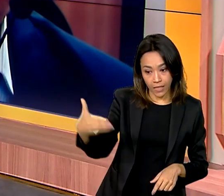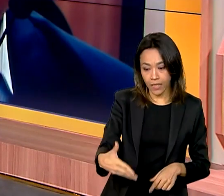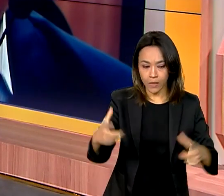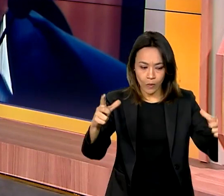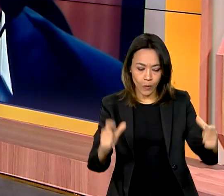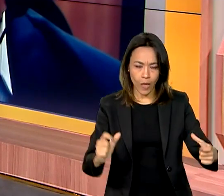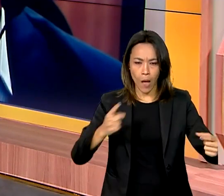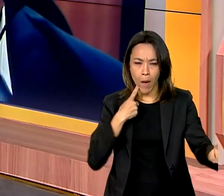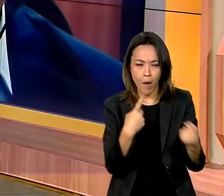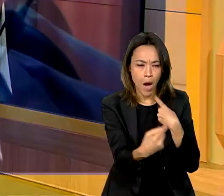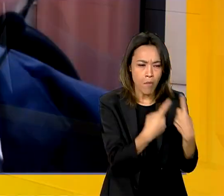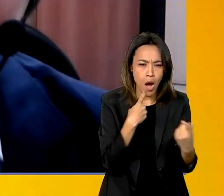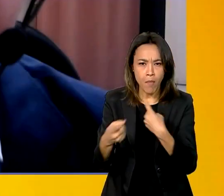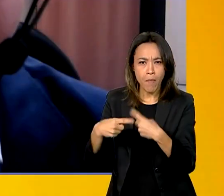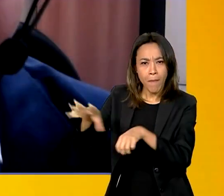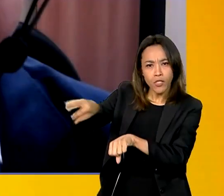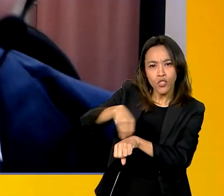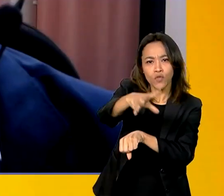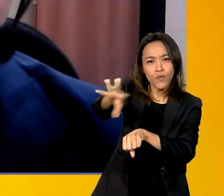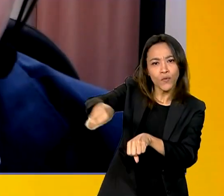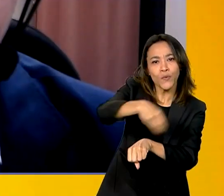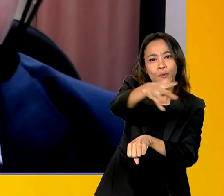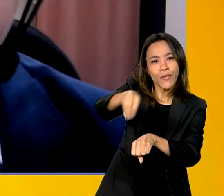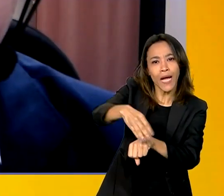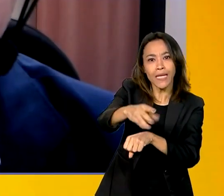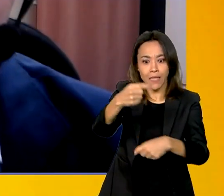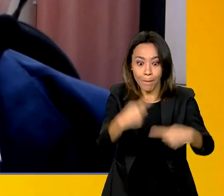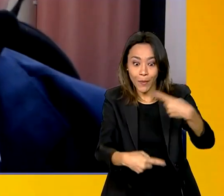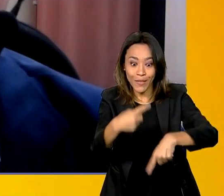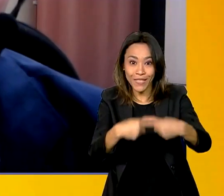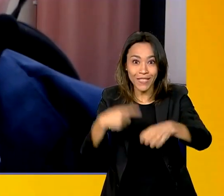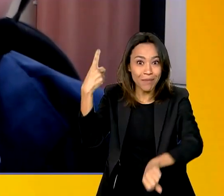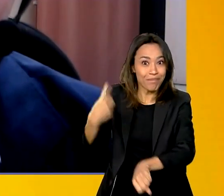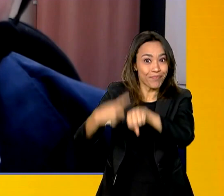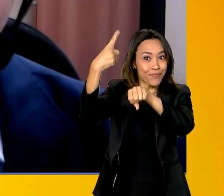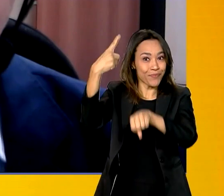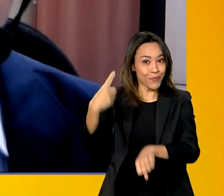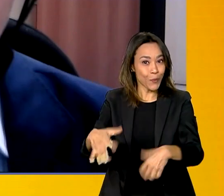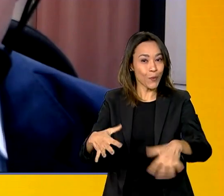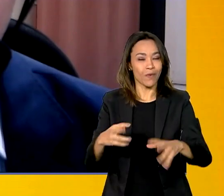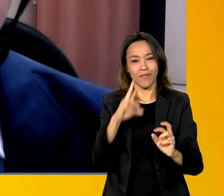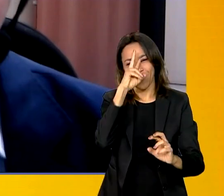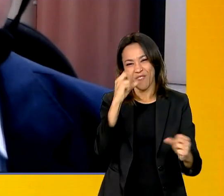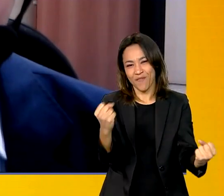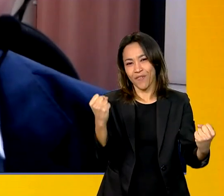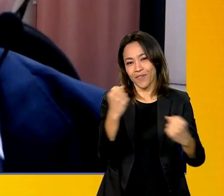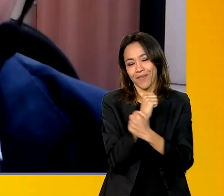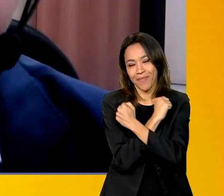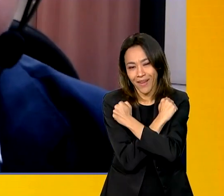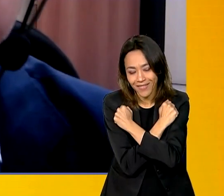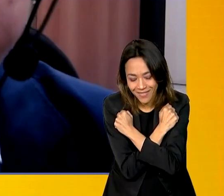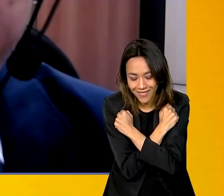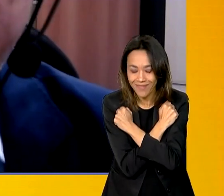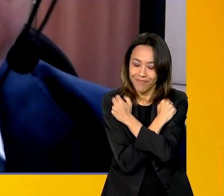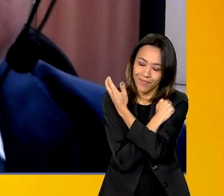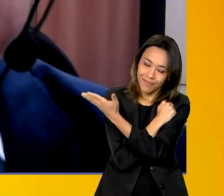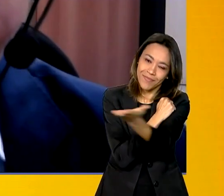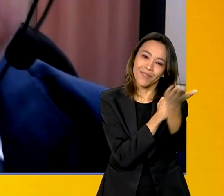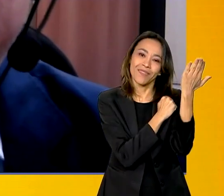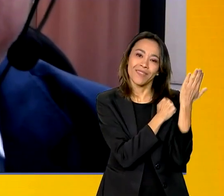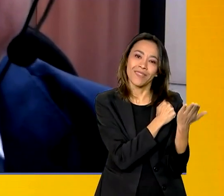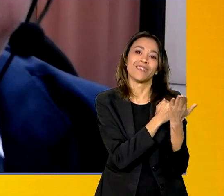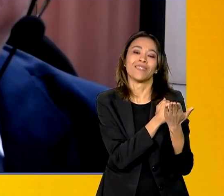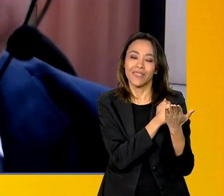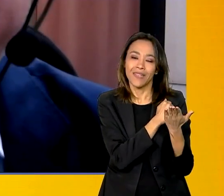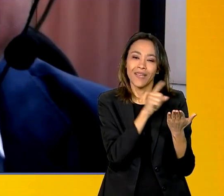meios de comunicação para divulgar essa política inédita e inovadora também. Então, vai nosso forte abraço e um abraço também para todos e todas que